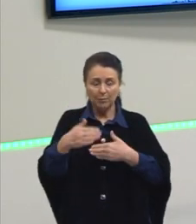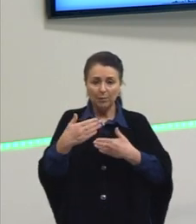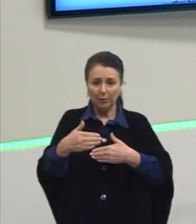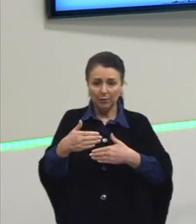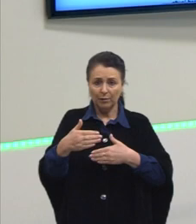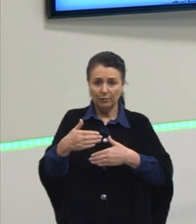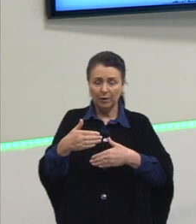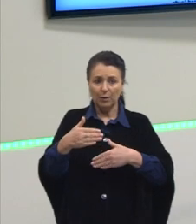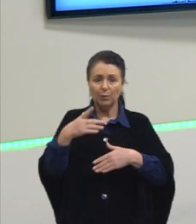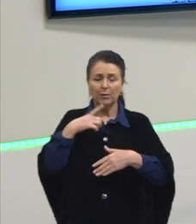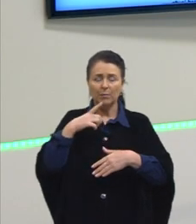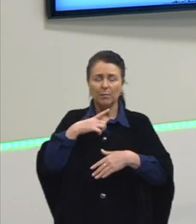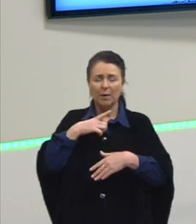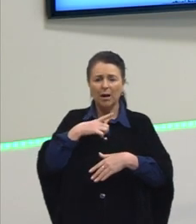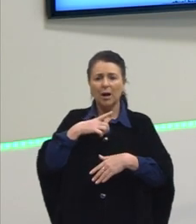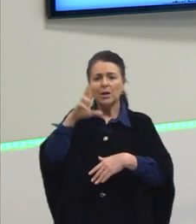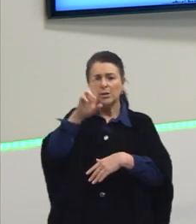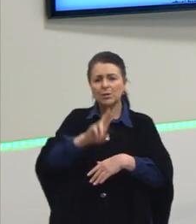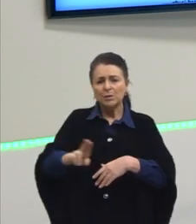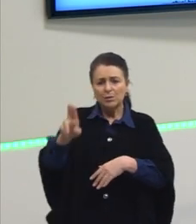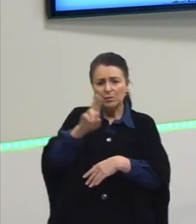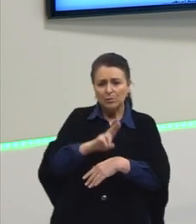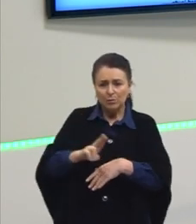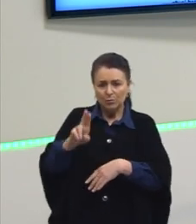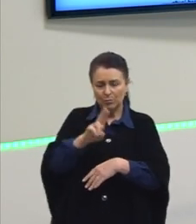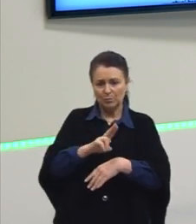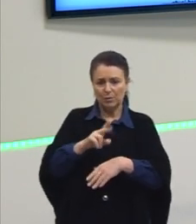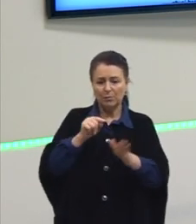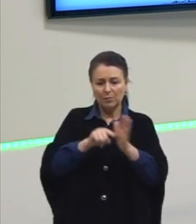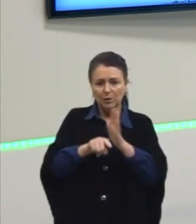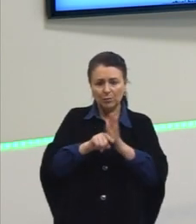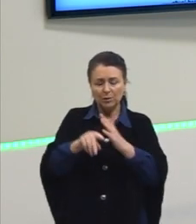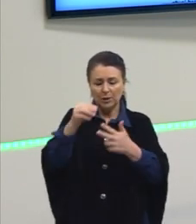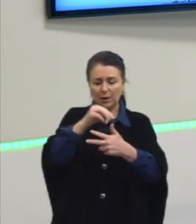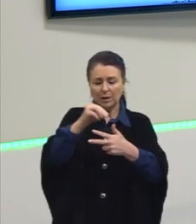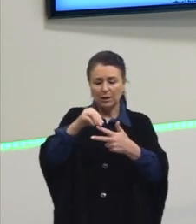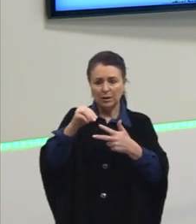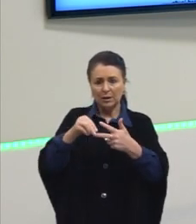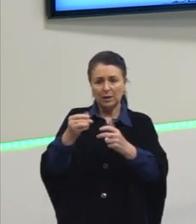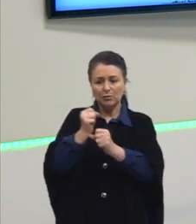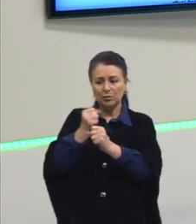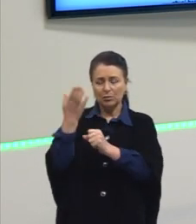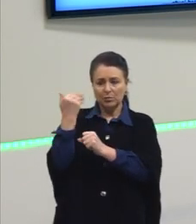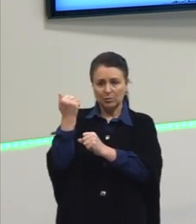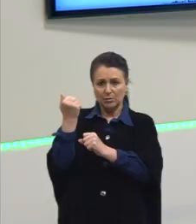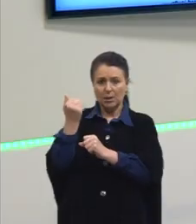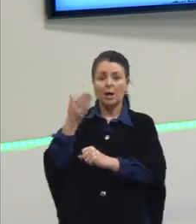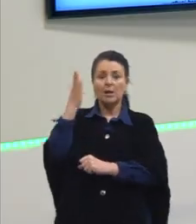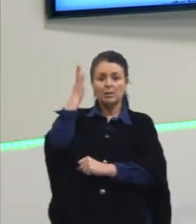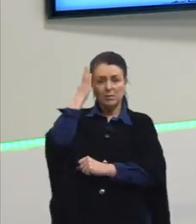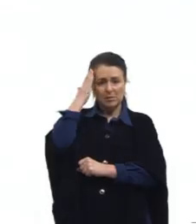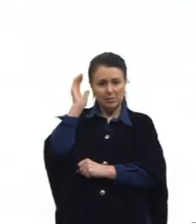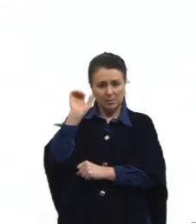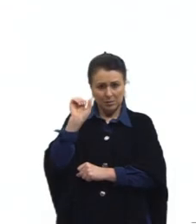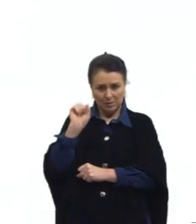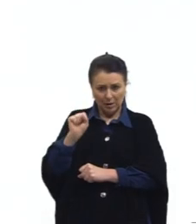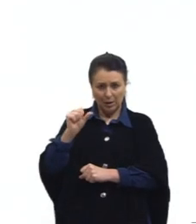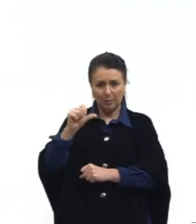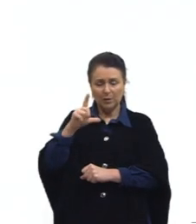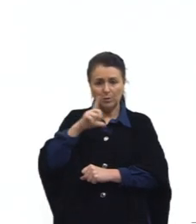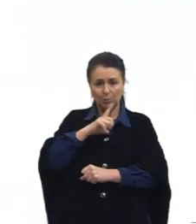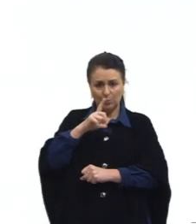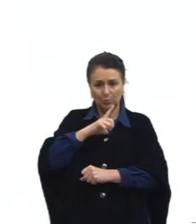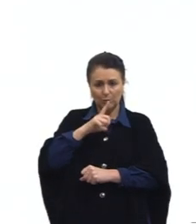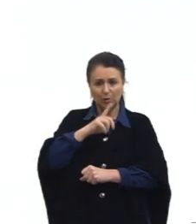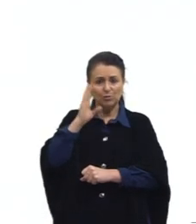recorrente em questões de anos anteriores. Porque vocês sabendo o que cai em maior quantidade,